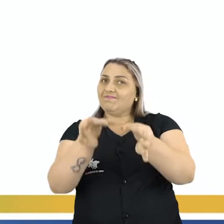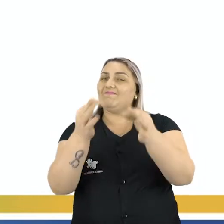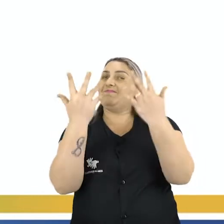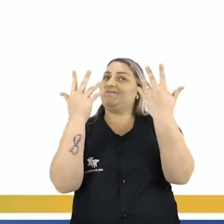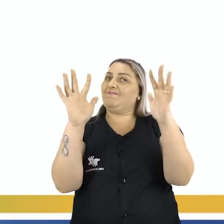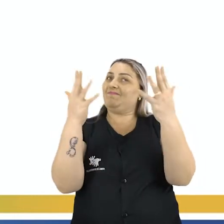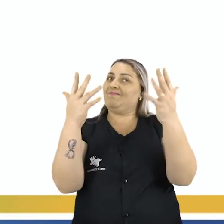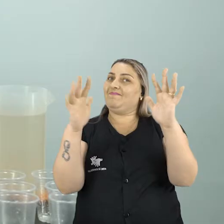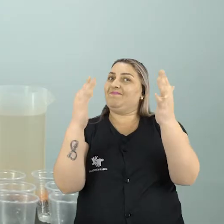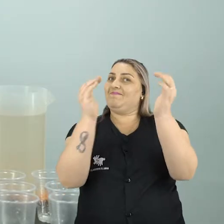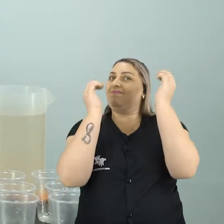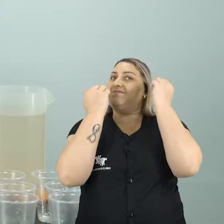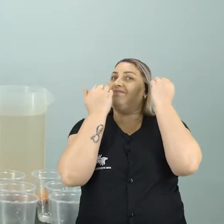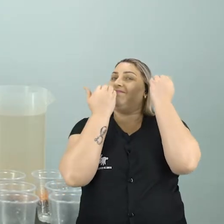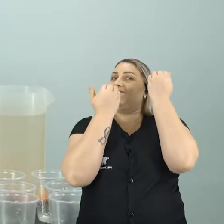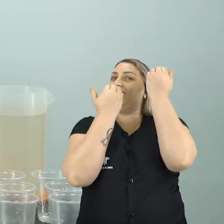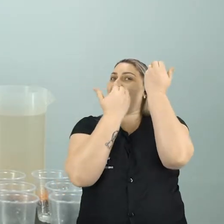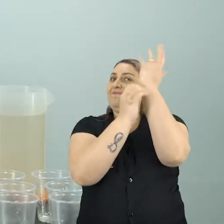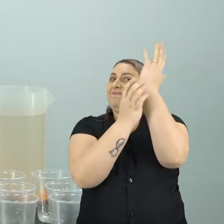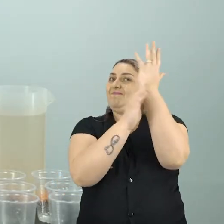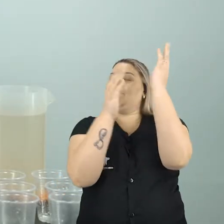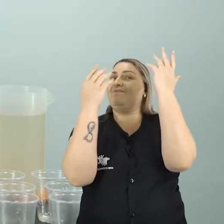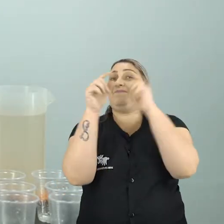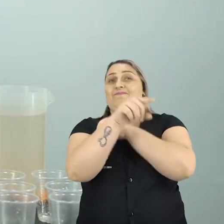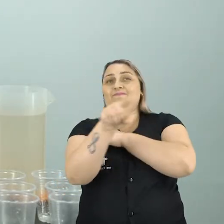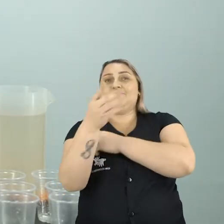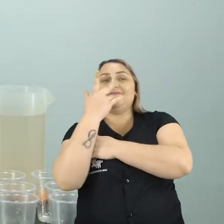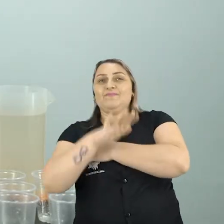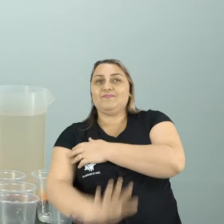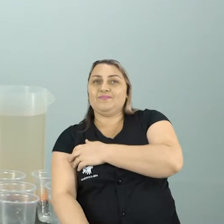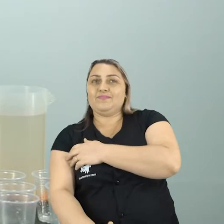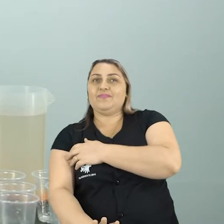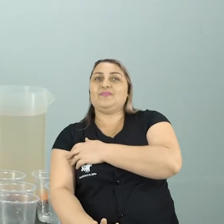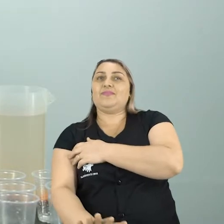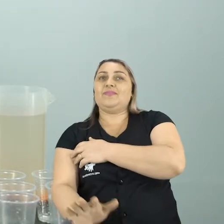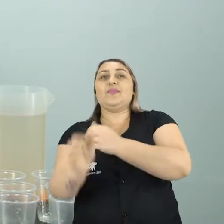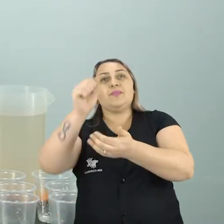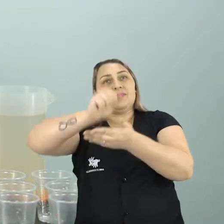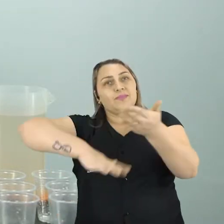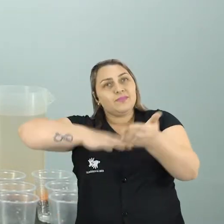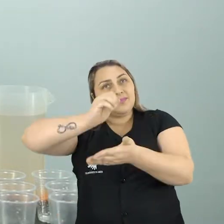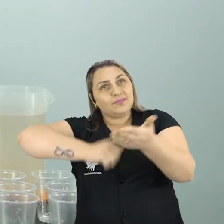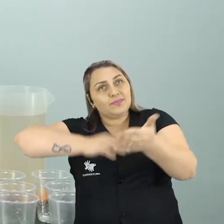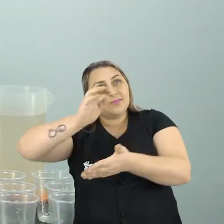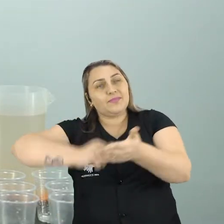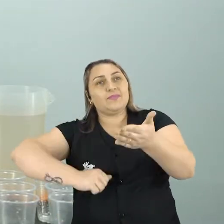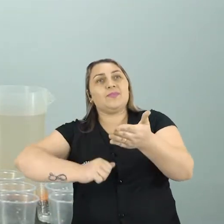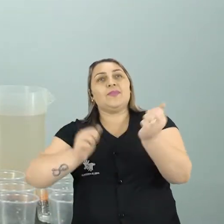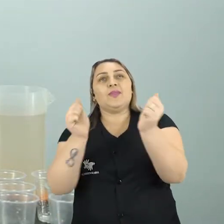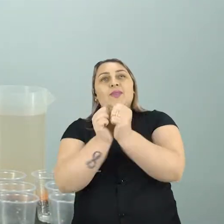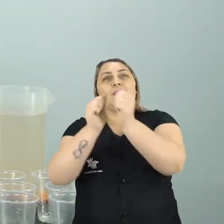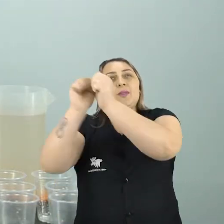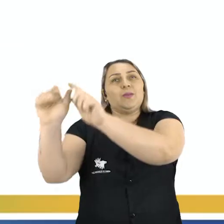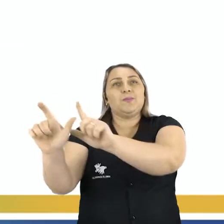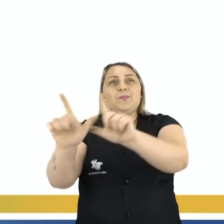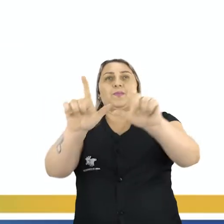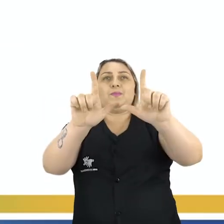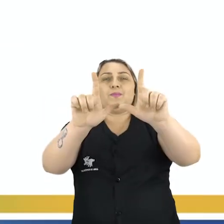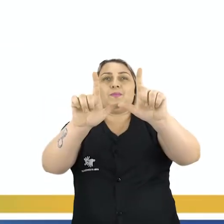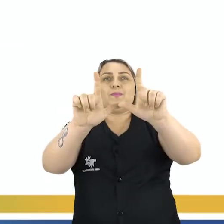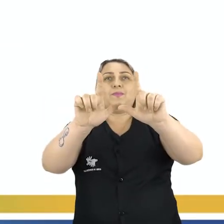Muito bem, parabéns crianças! E nós vamos para mais uma atividade Vamos comigo na tela novamente